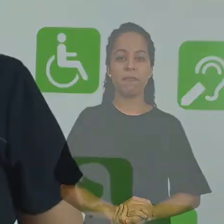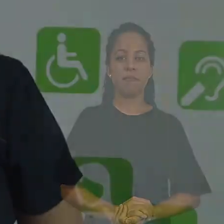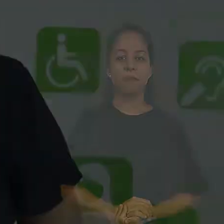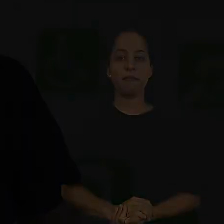assistam!